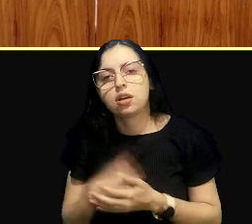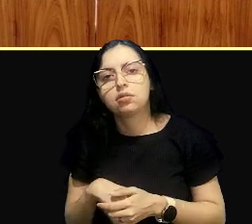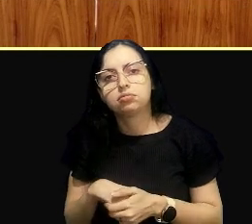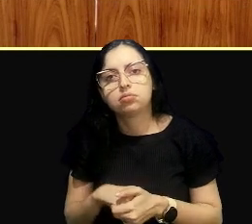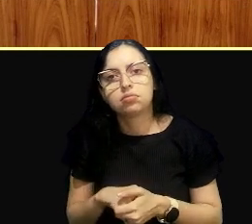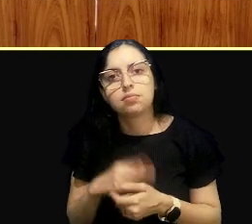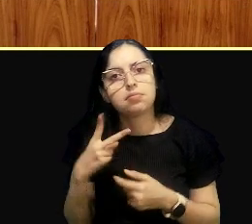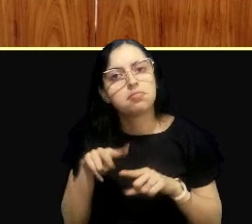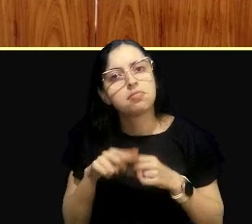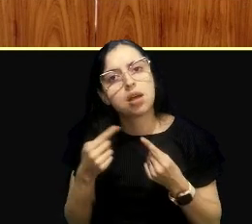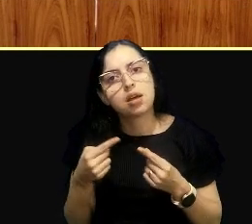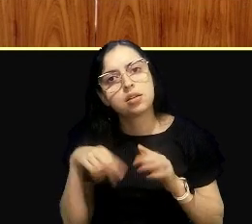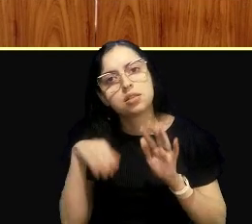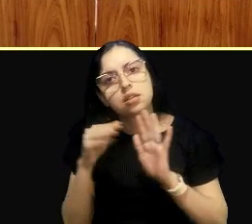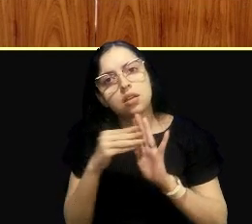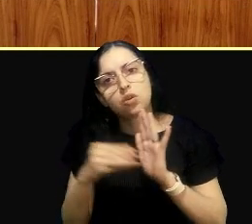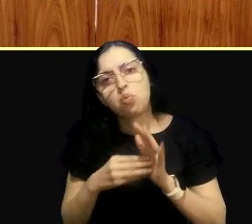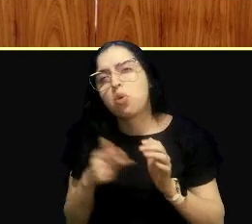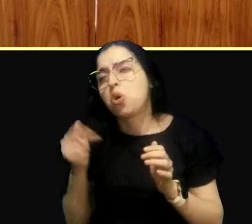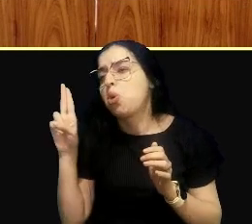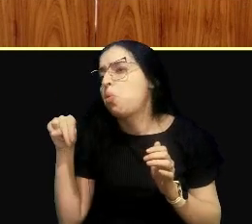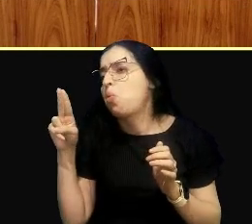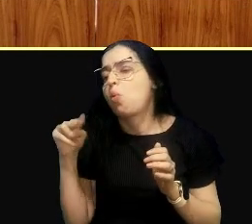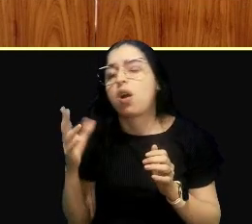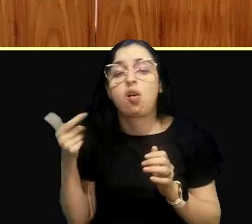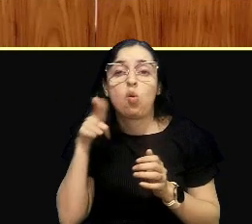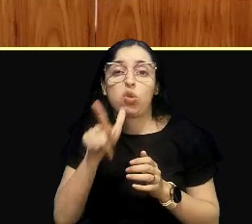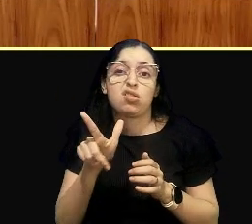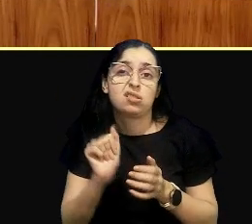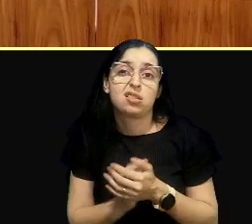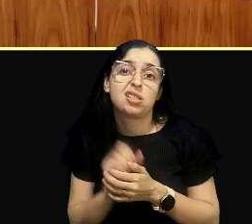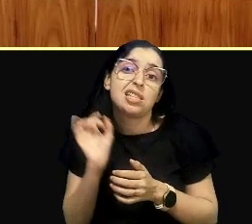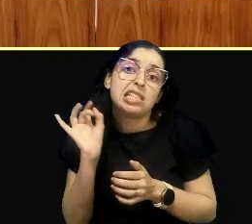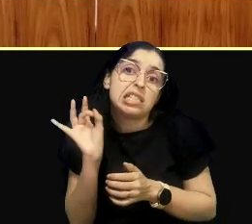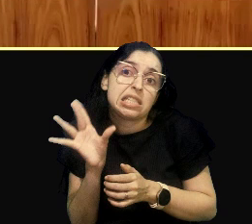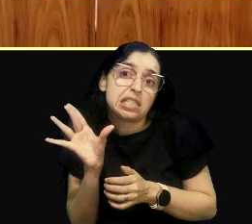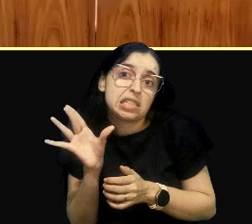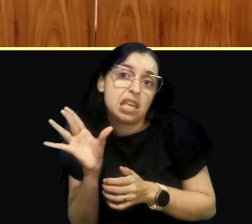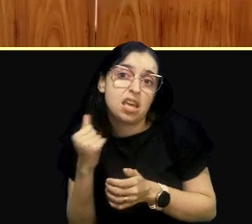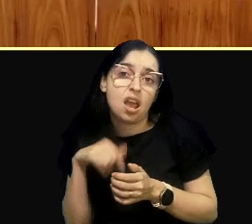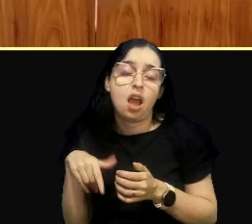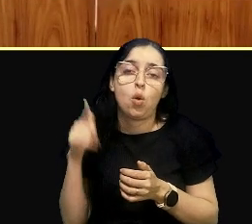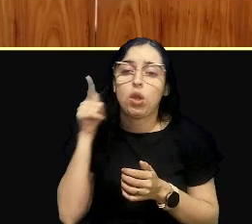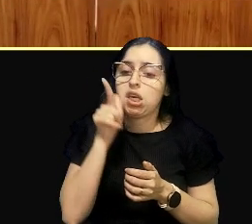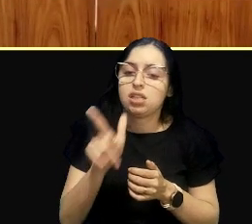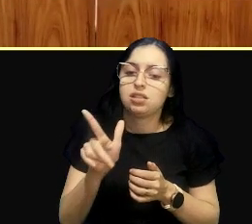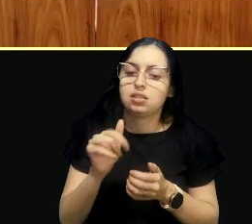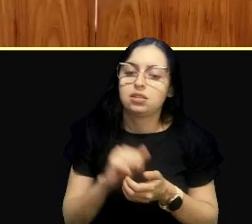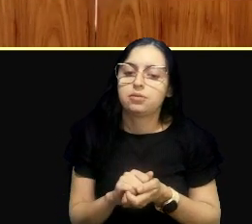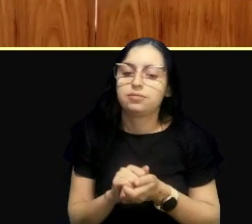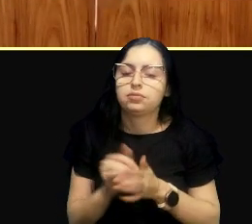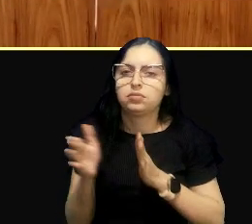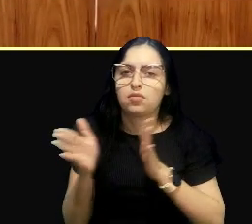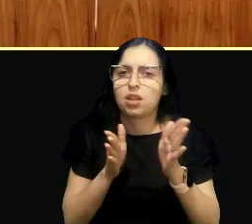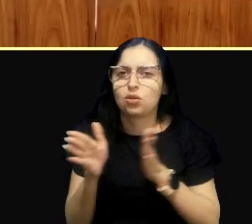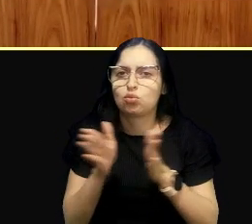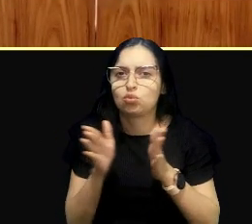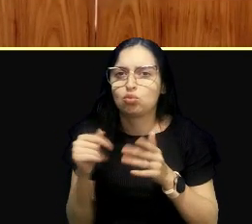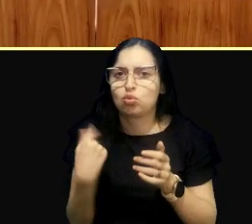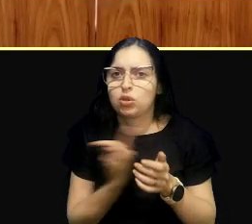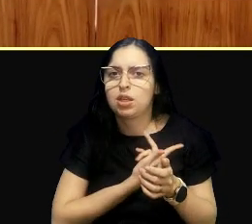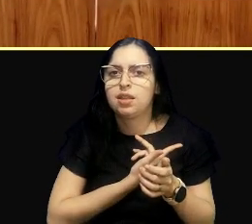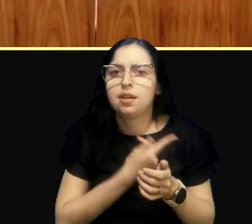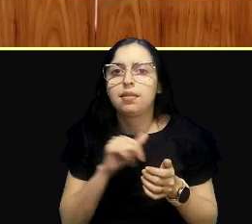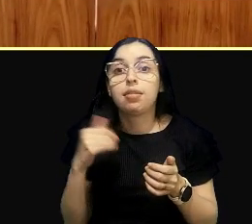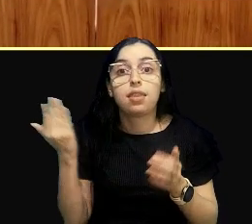olha, esse sedimento nunca vai acontecer, só se acontecer, e aí eu vou pra, assim, a gente, a gente tem um